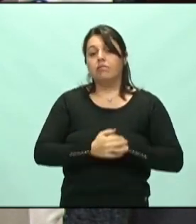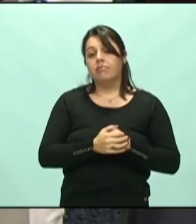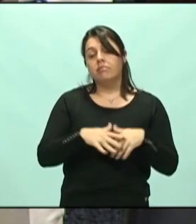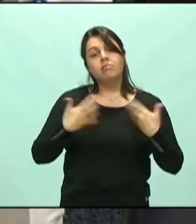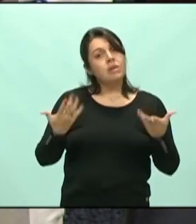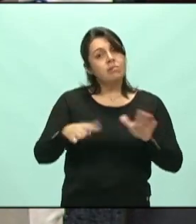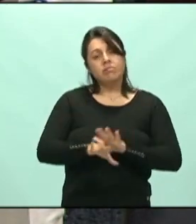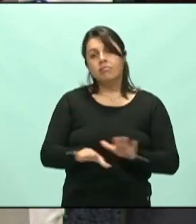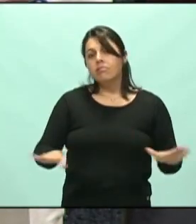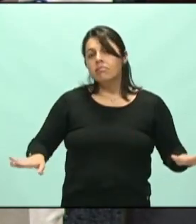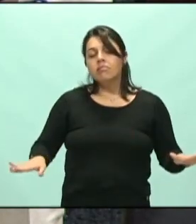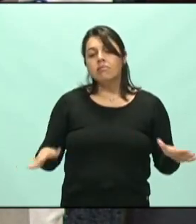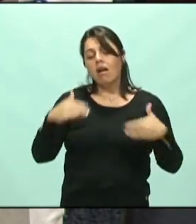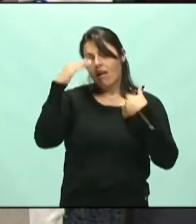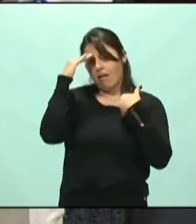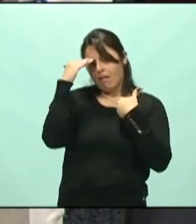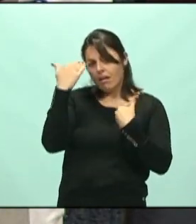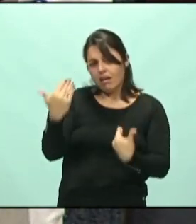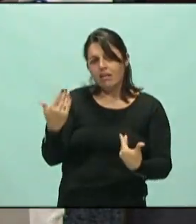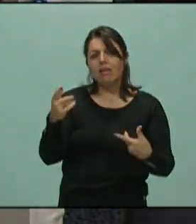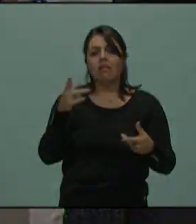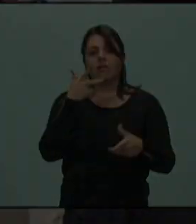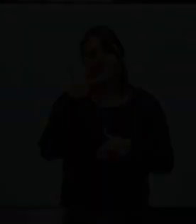seria isso, senhores. Agradeço essa possibilidade.